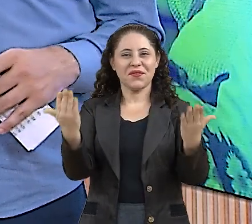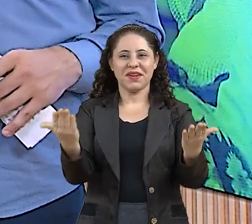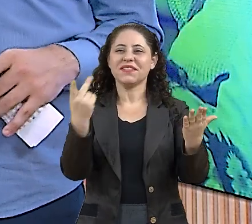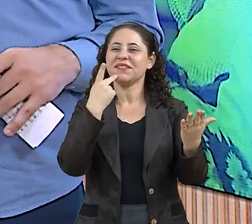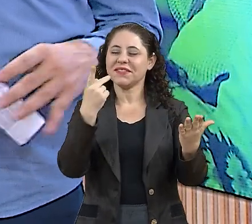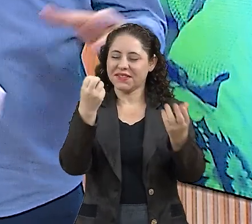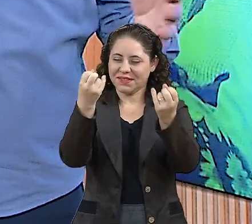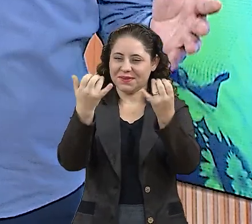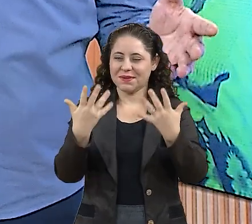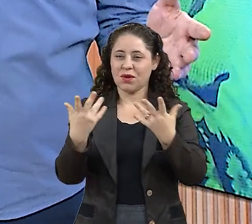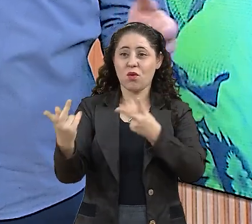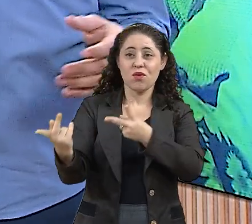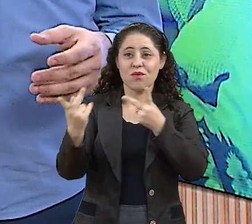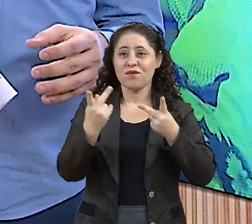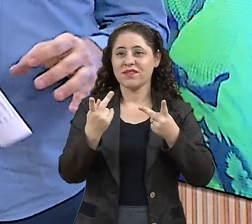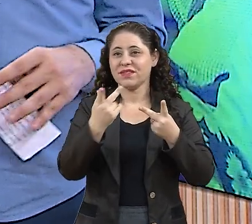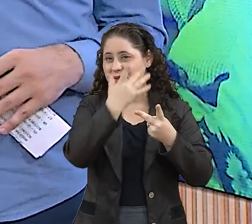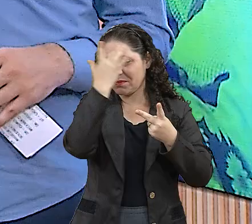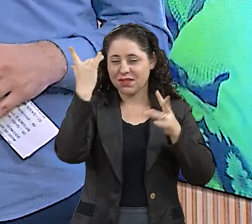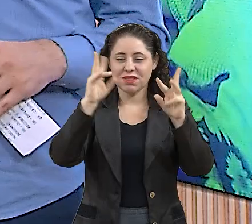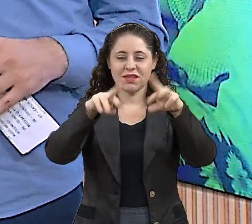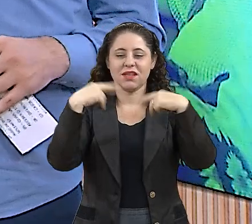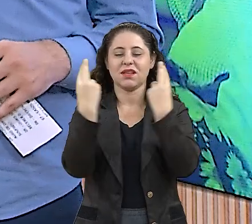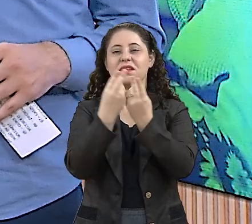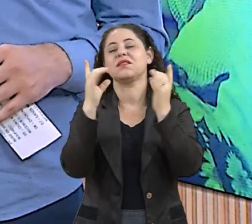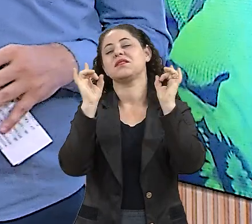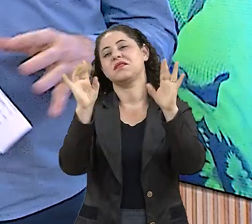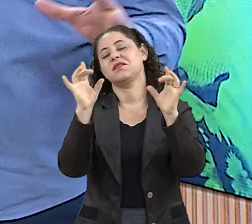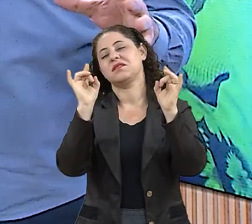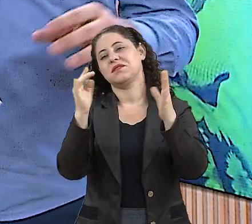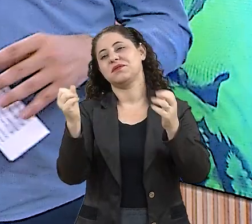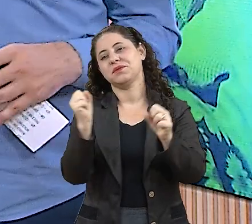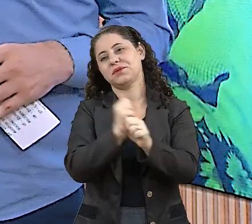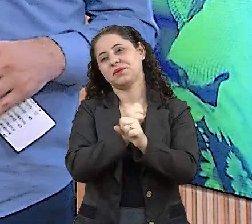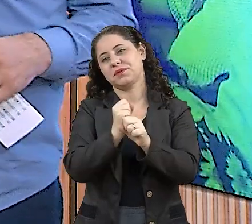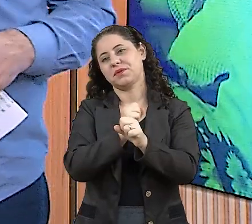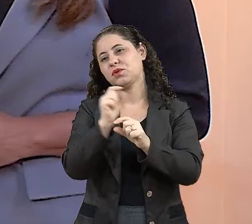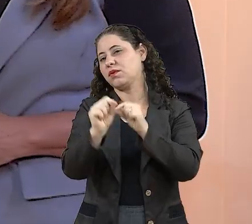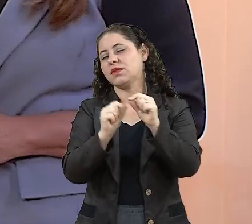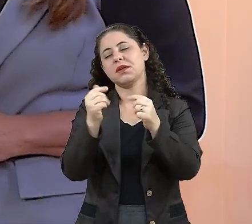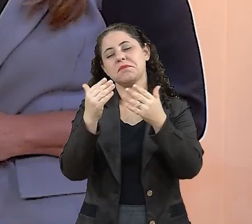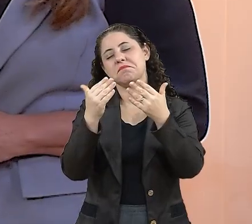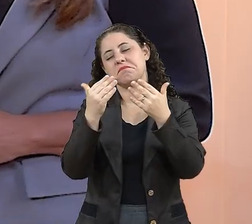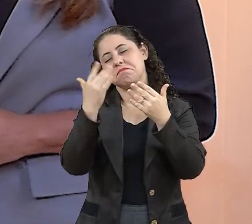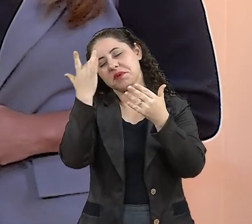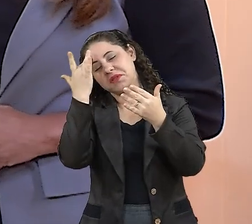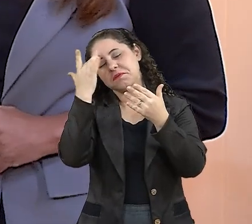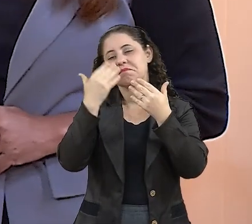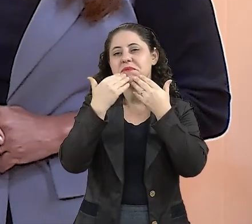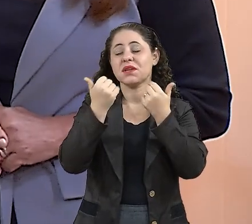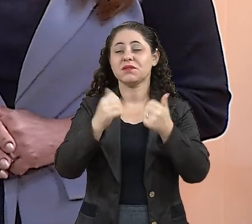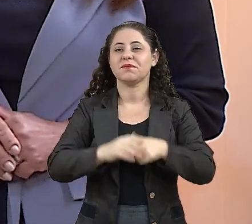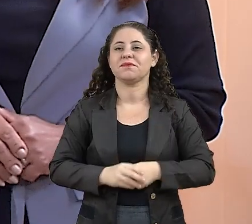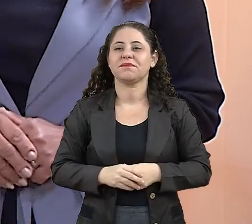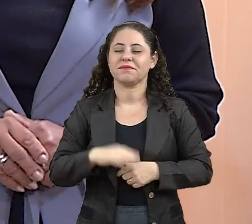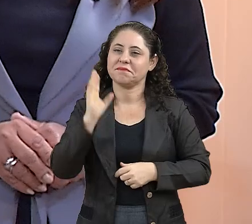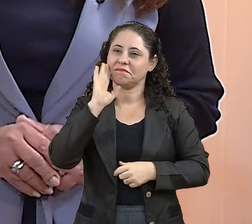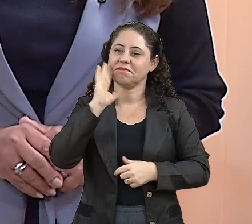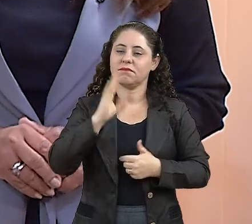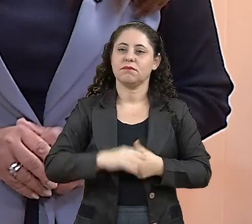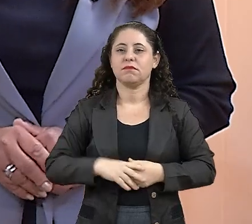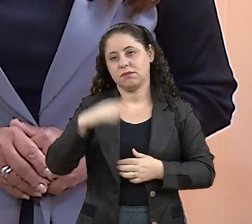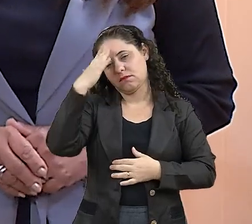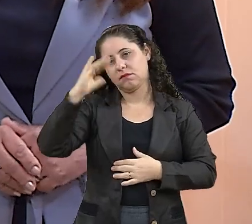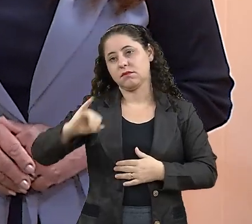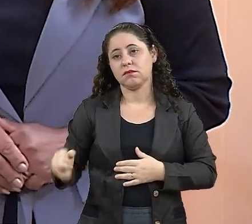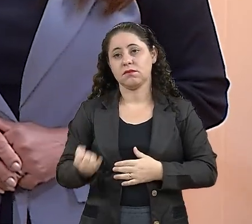considerações finais, fazer um convite para a sessão solene desse ano. O que vocês acharem melhor falar? Bacana. Eu agradeço a oportunidade